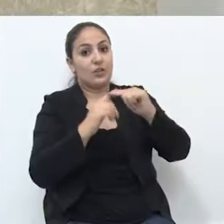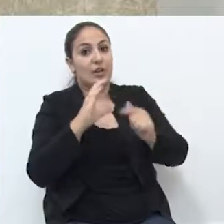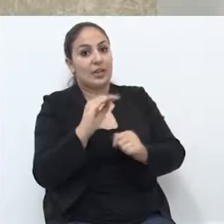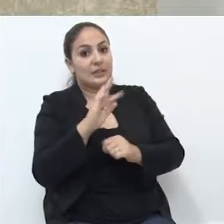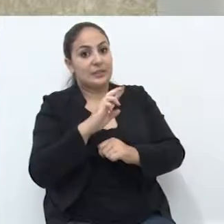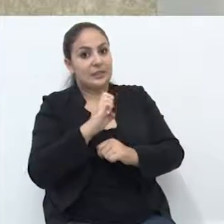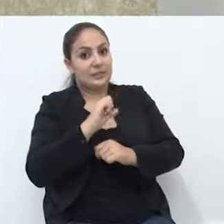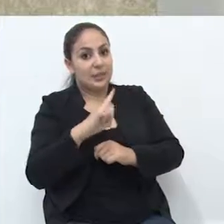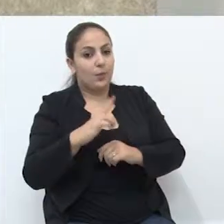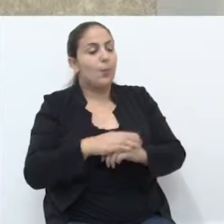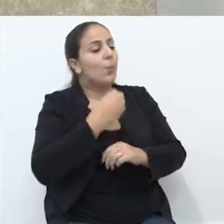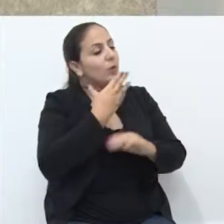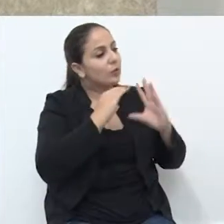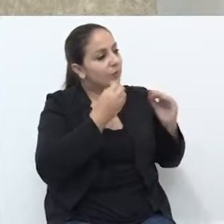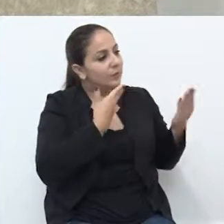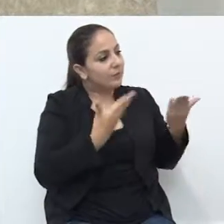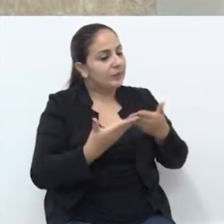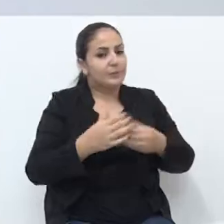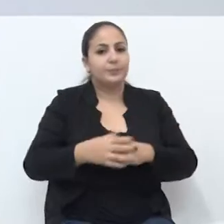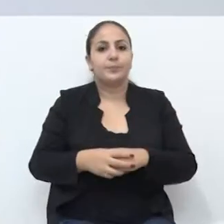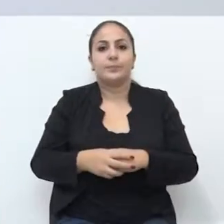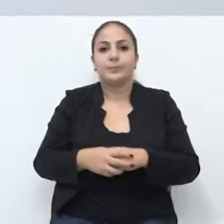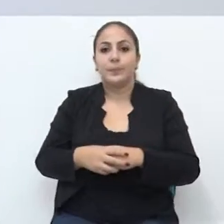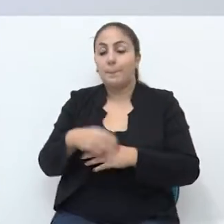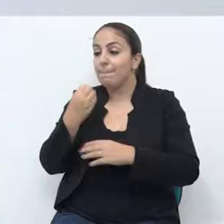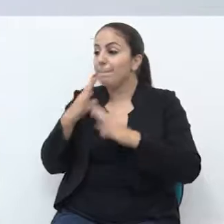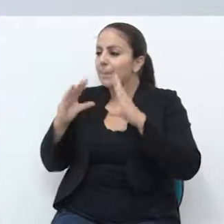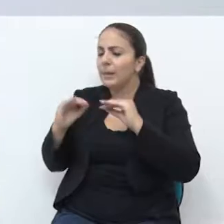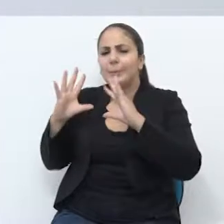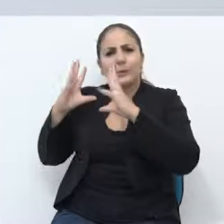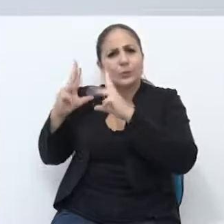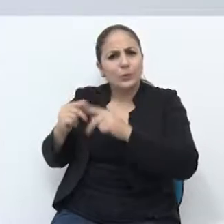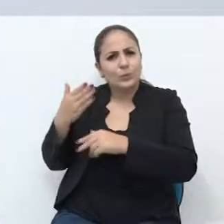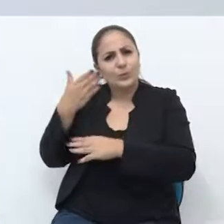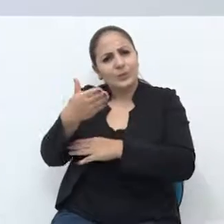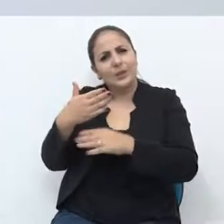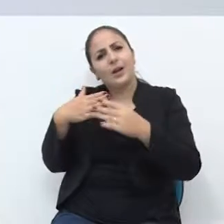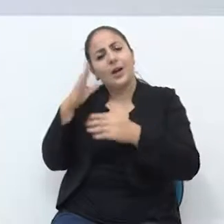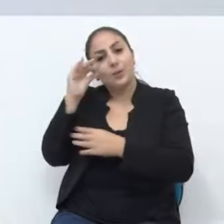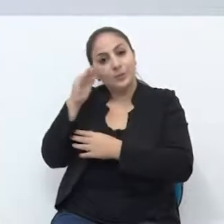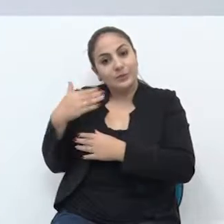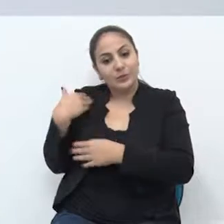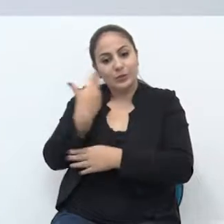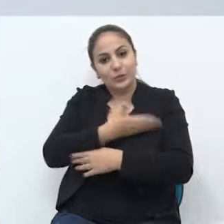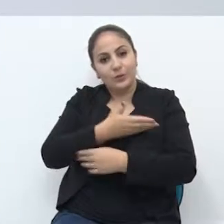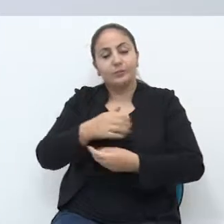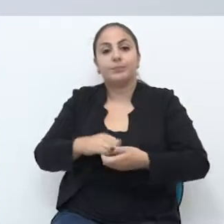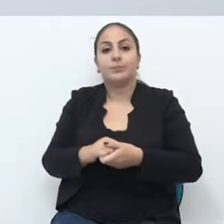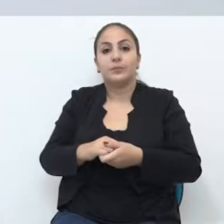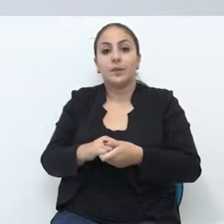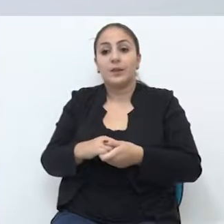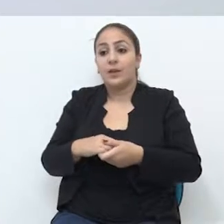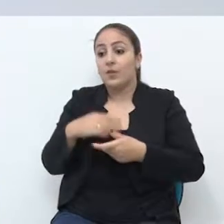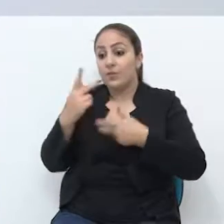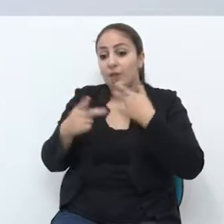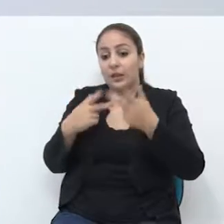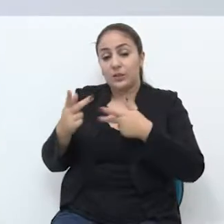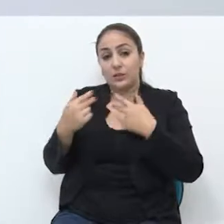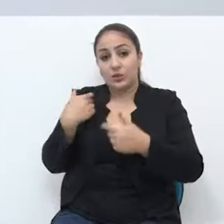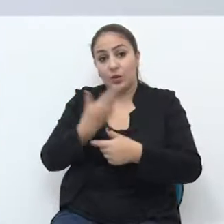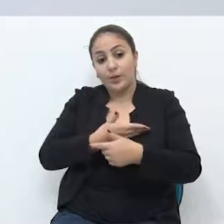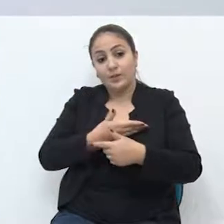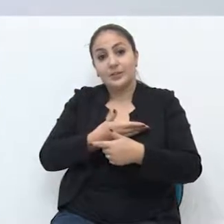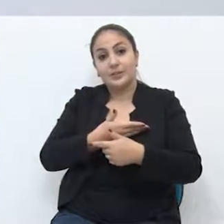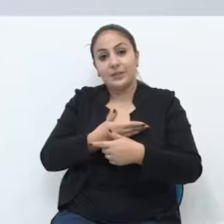noite, padre. Seja bem-vindo à TV Câmara. Boa noite para todos vocês que estão nos acompanhando. É com alegria que nós